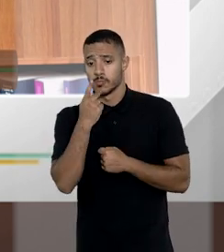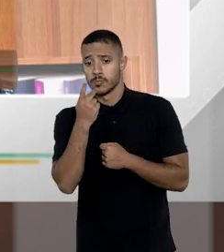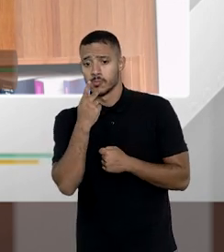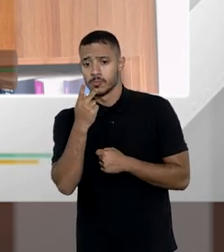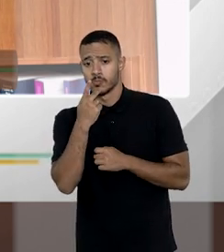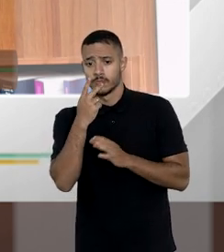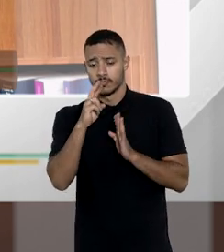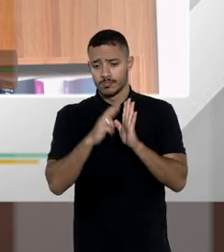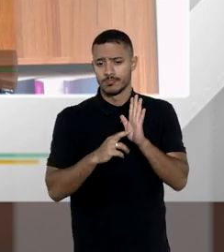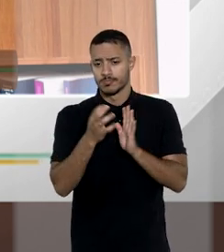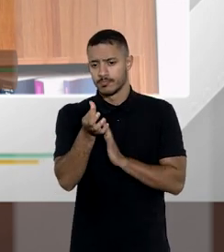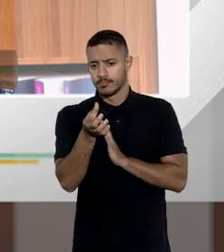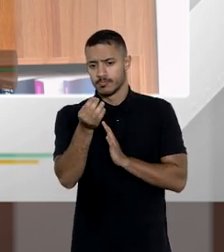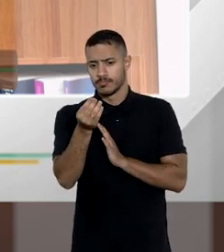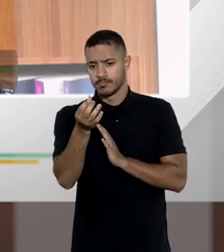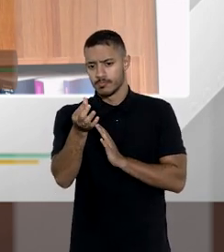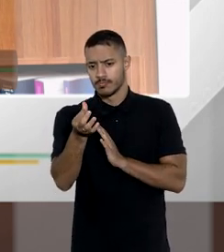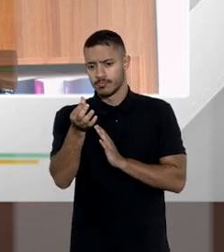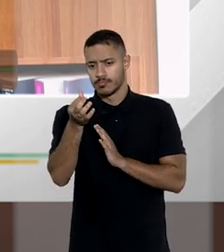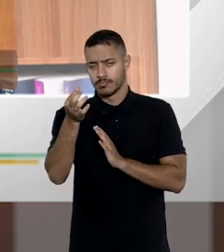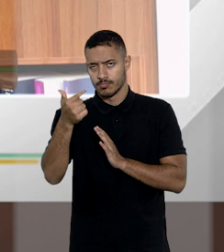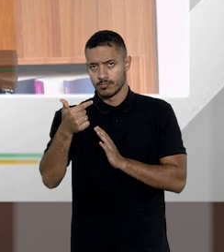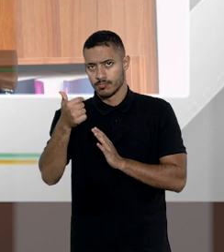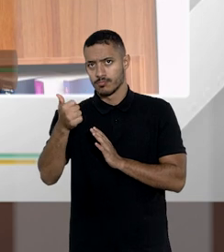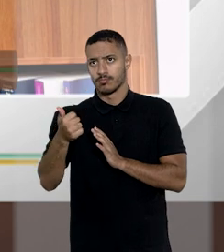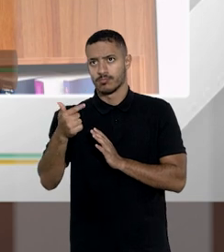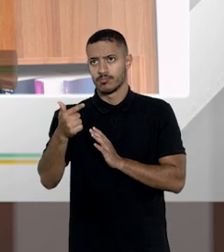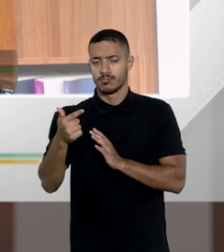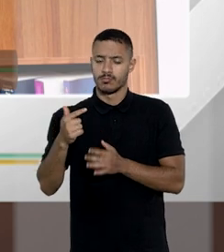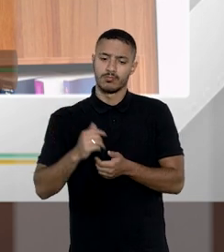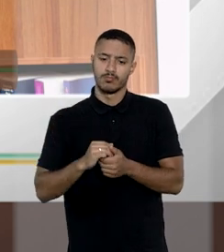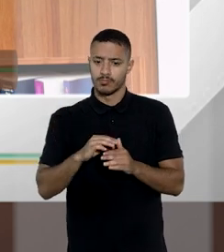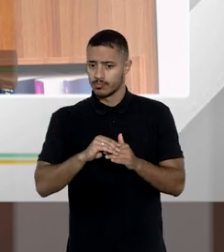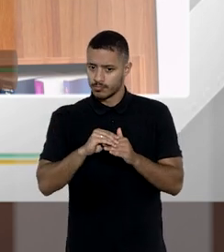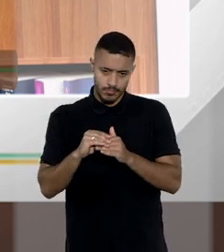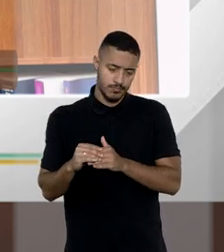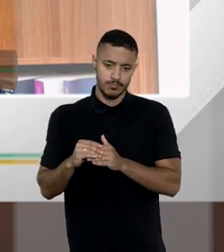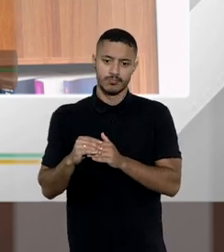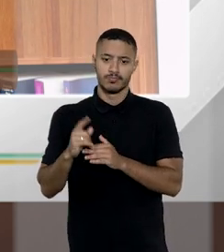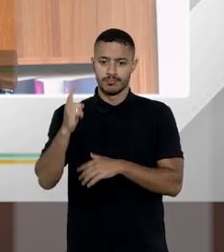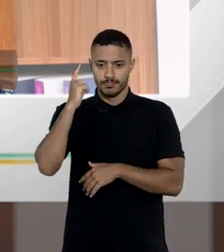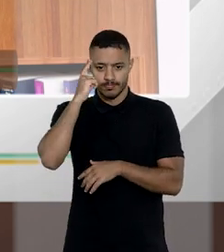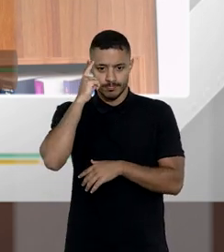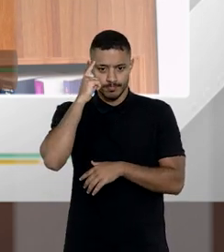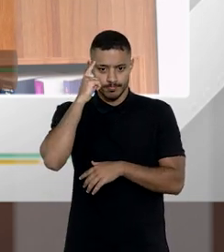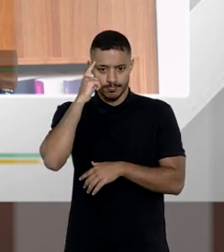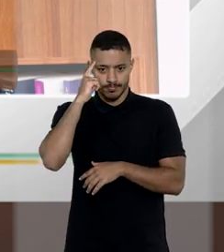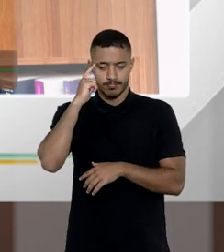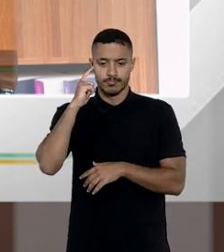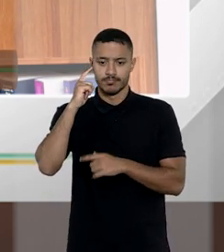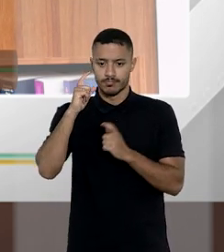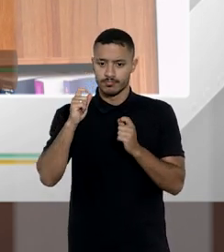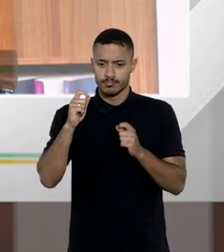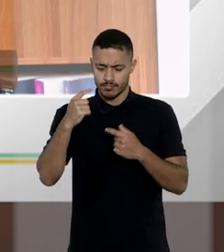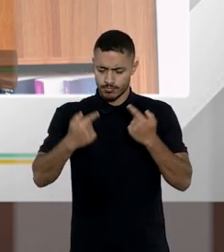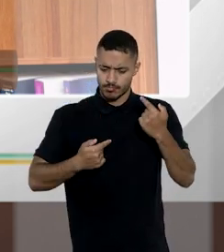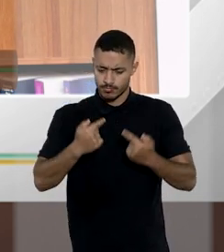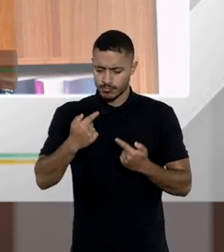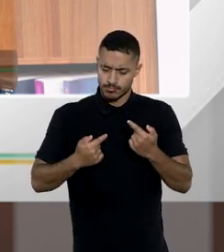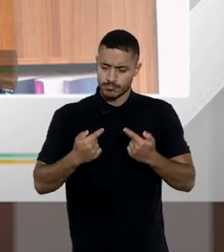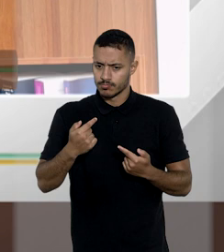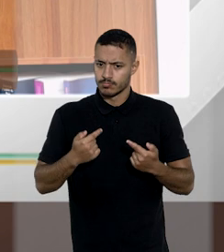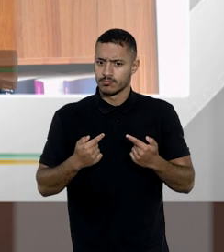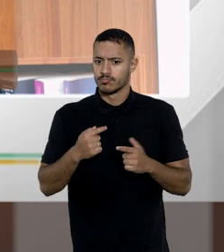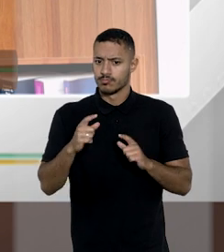mencionar a redação do artigo 612 do CPC que nos traz a limitação de fatos a serem